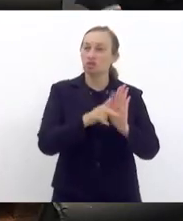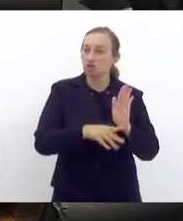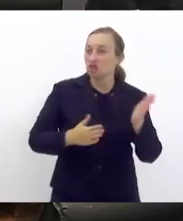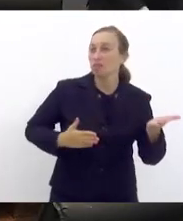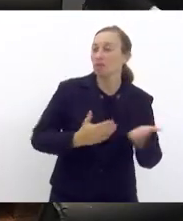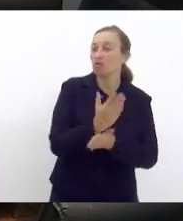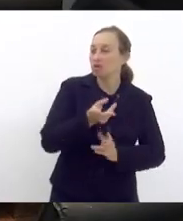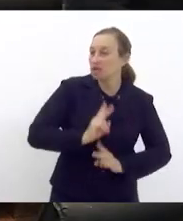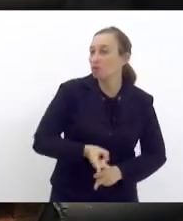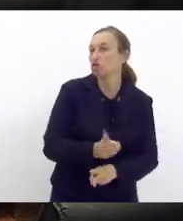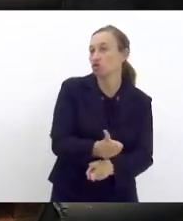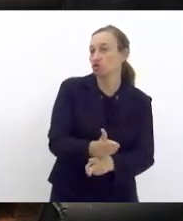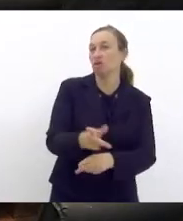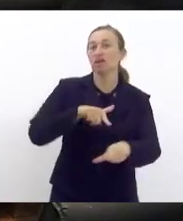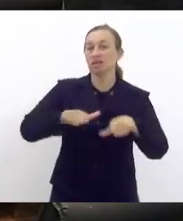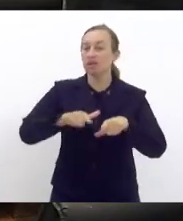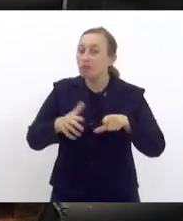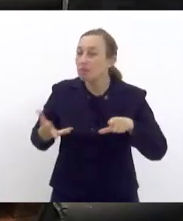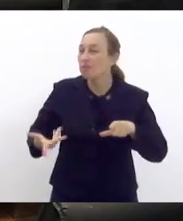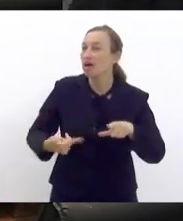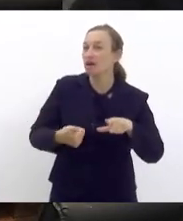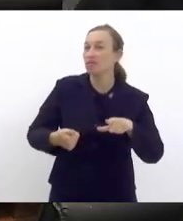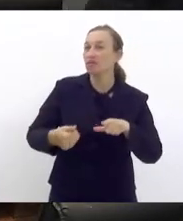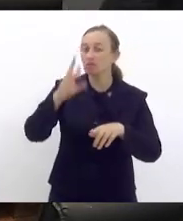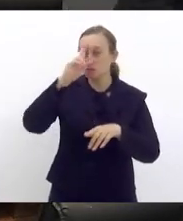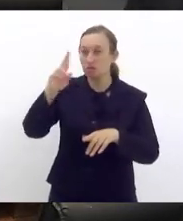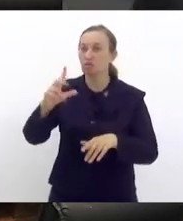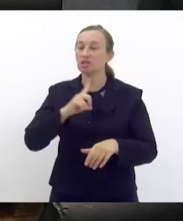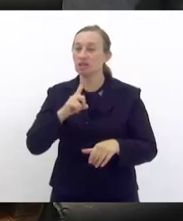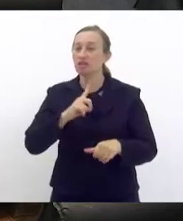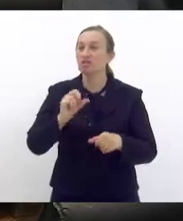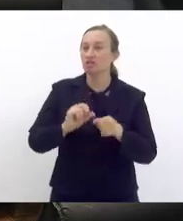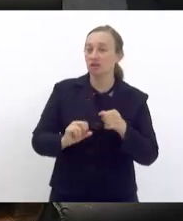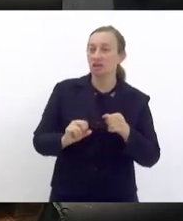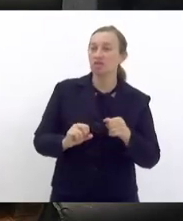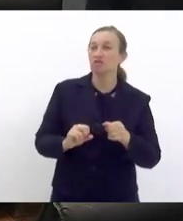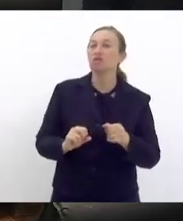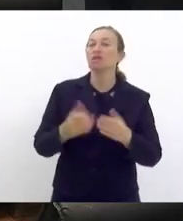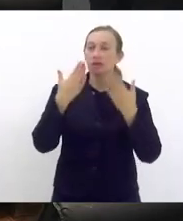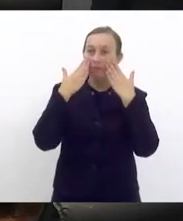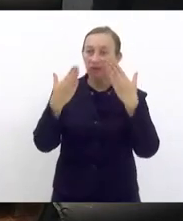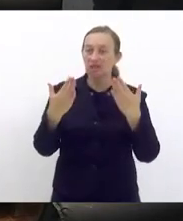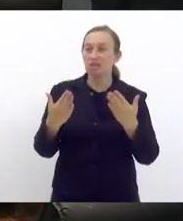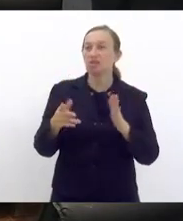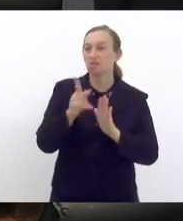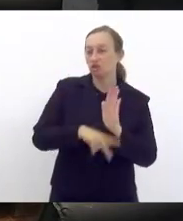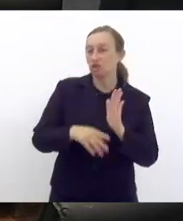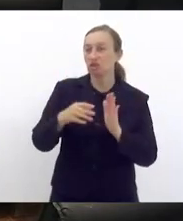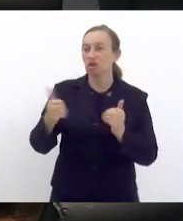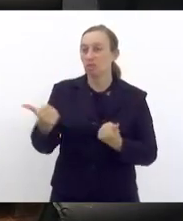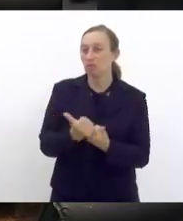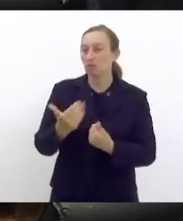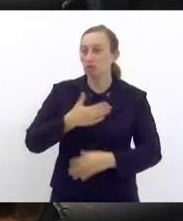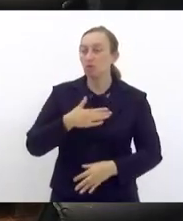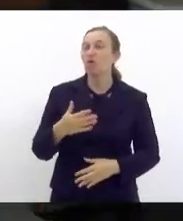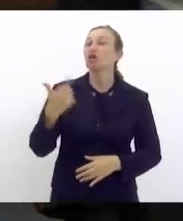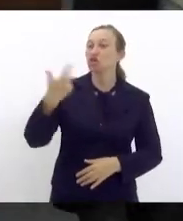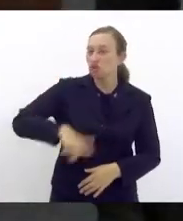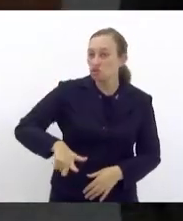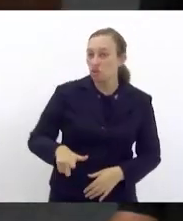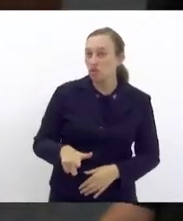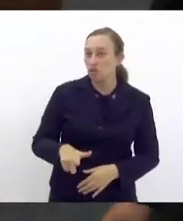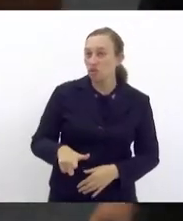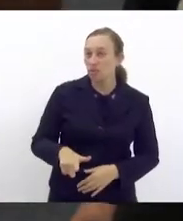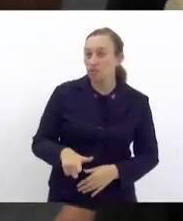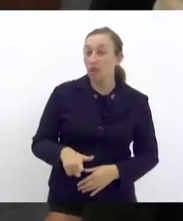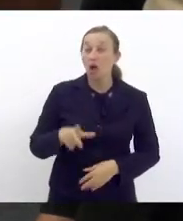a esse trabalho incrível que vossa excelência tem feito e apresenta nesse projeto. Então, conte comigo. Então, mais uma vez, a